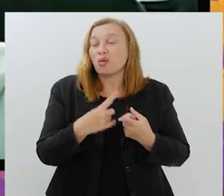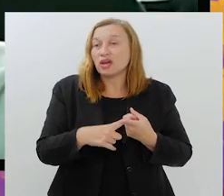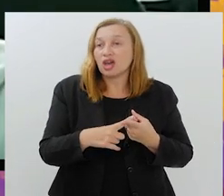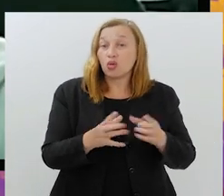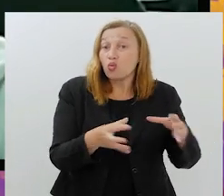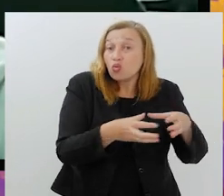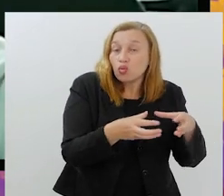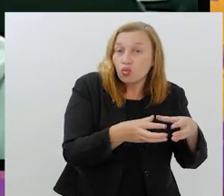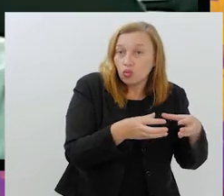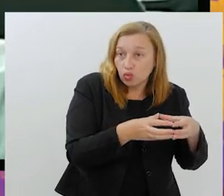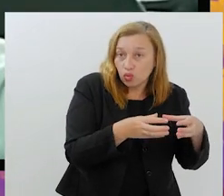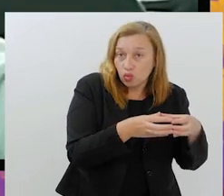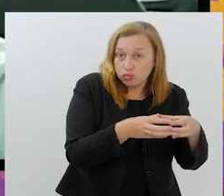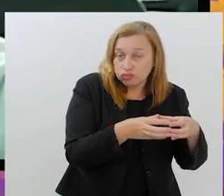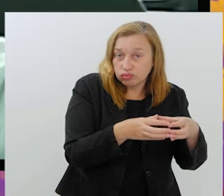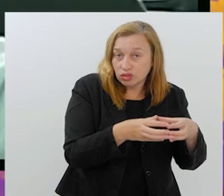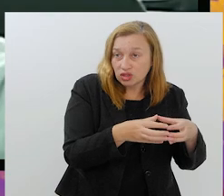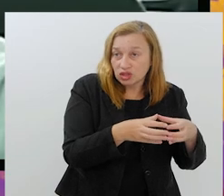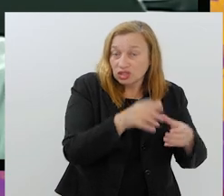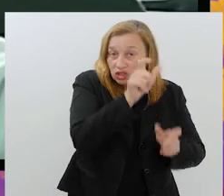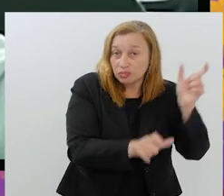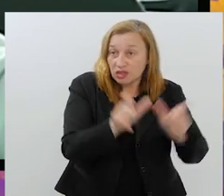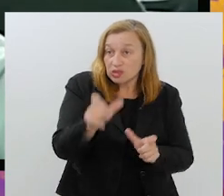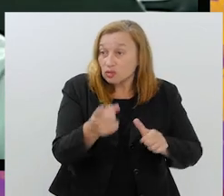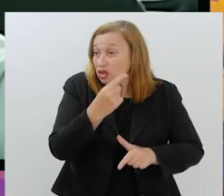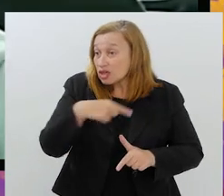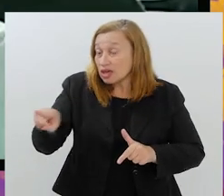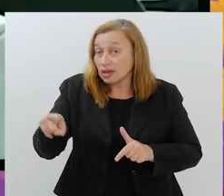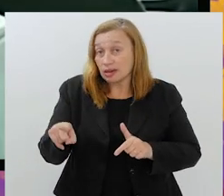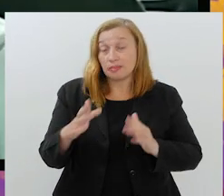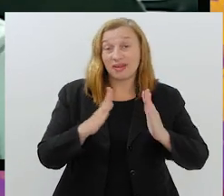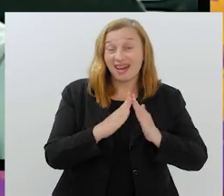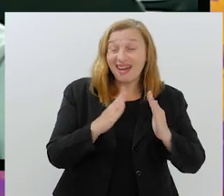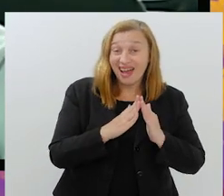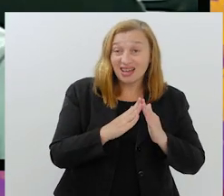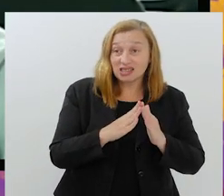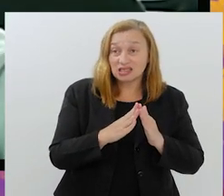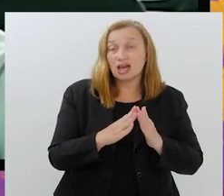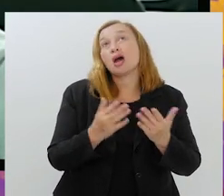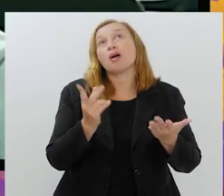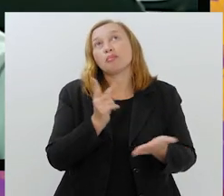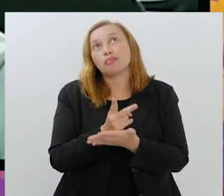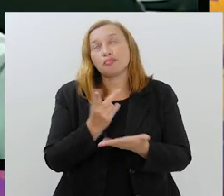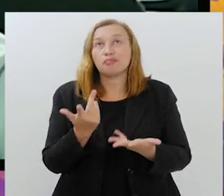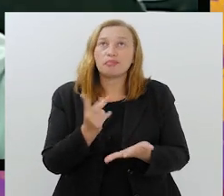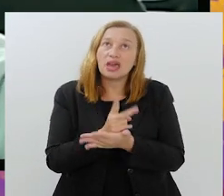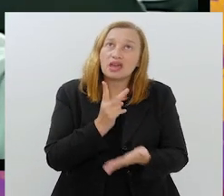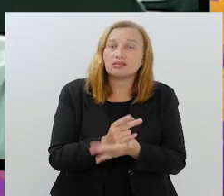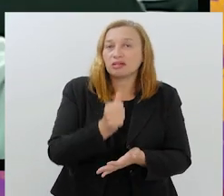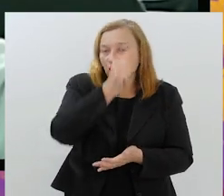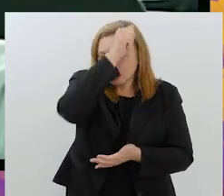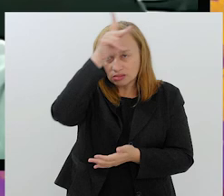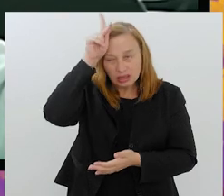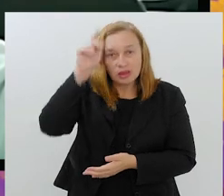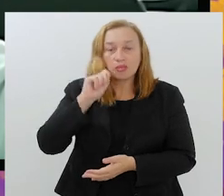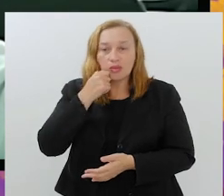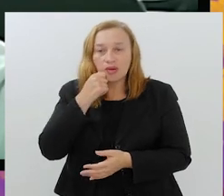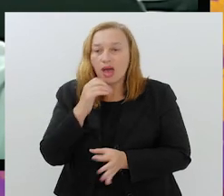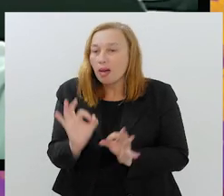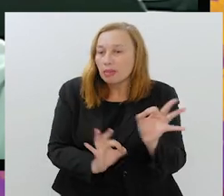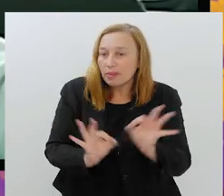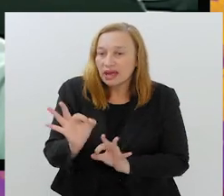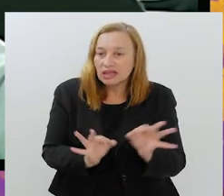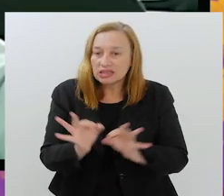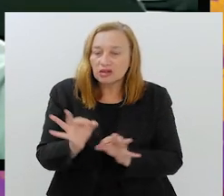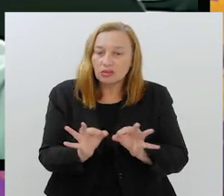suas casas. Então tem sim um impacto grande na mobilidade, por mais que o Eduardo Paes tenha mostrado o plano dele de aproveitamento